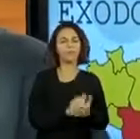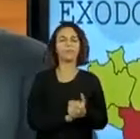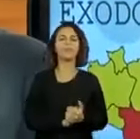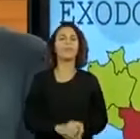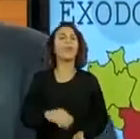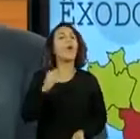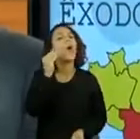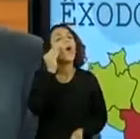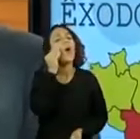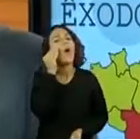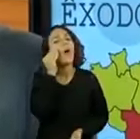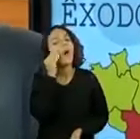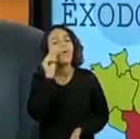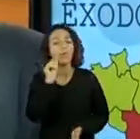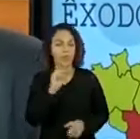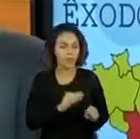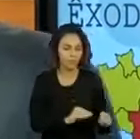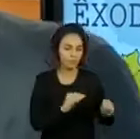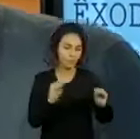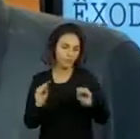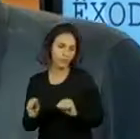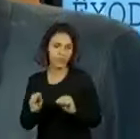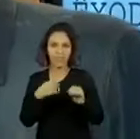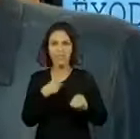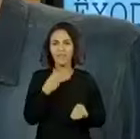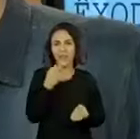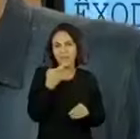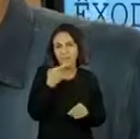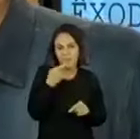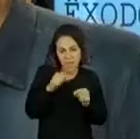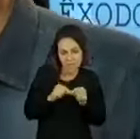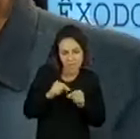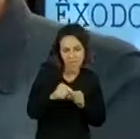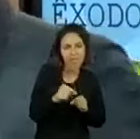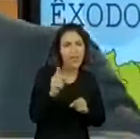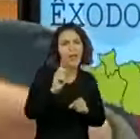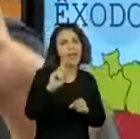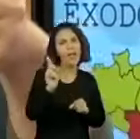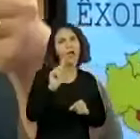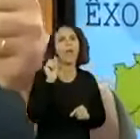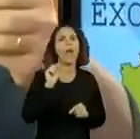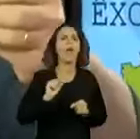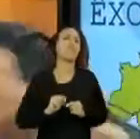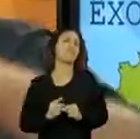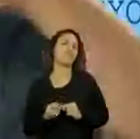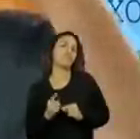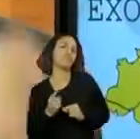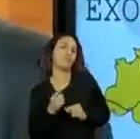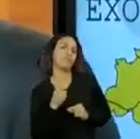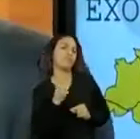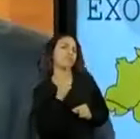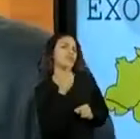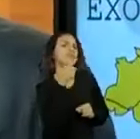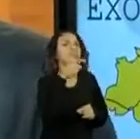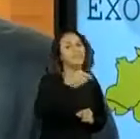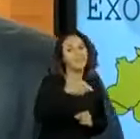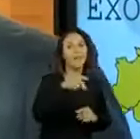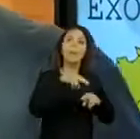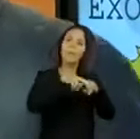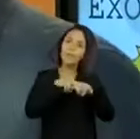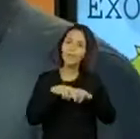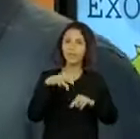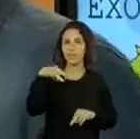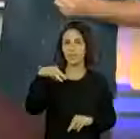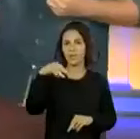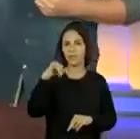eu falo desse deslocamento, eu não estou falando de um deslocamento de alguns centímetros, eu estou falando em grandes deslocamentos, por isso que eu falo em migração.